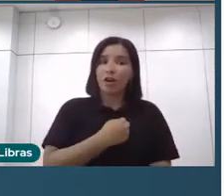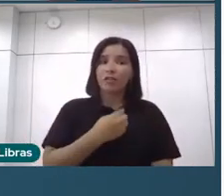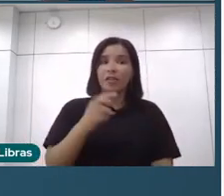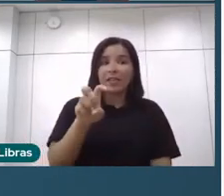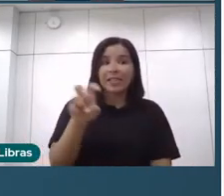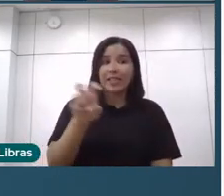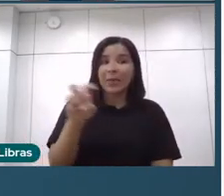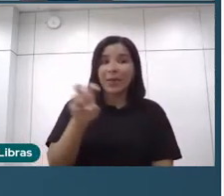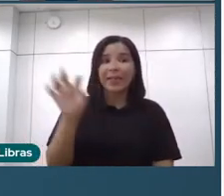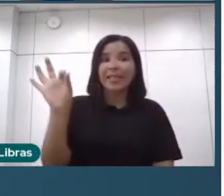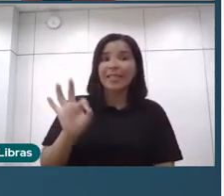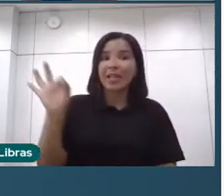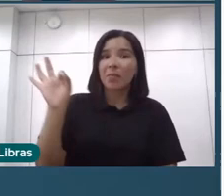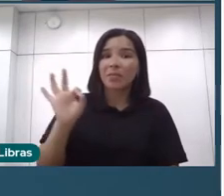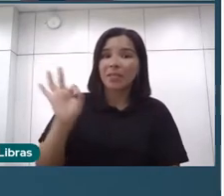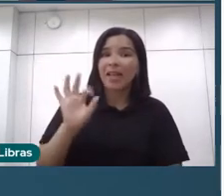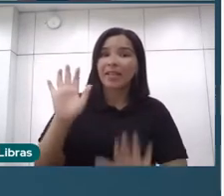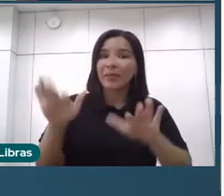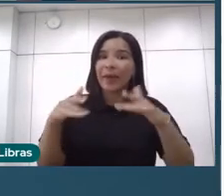Então, foi uma...